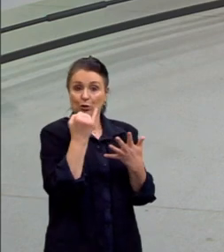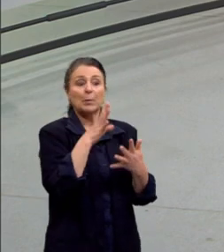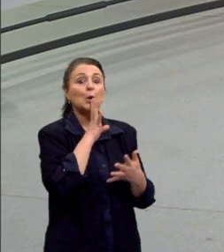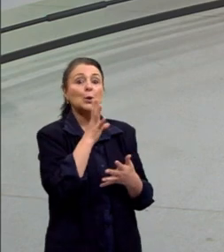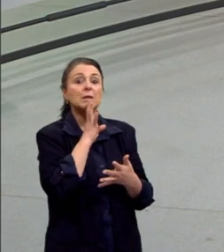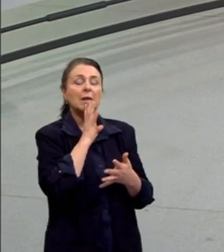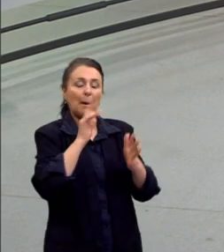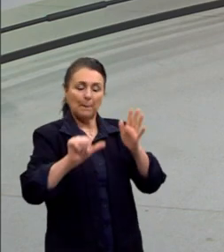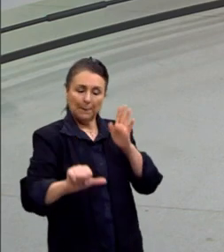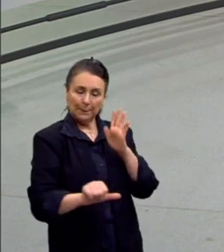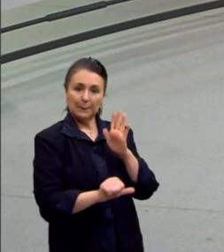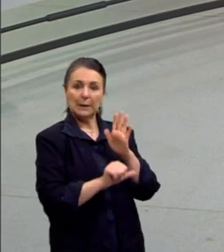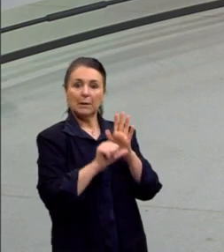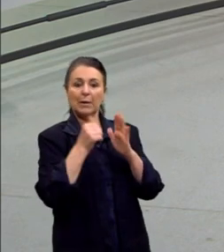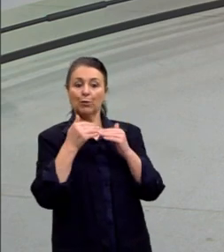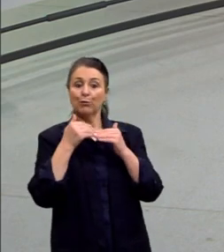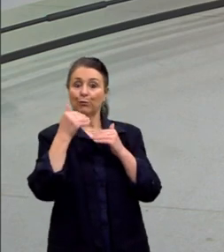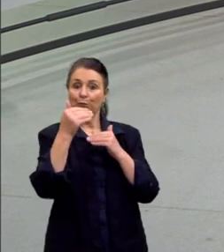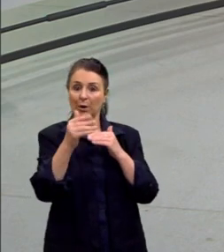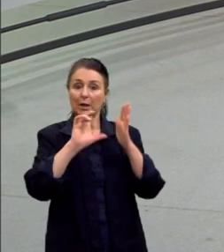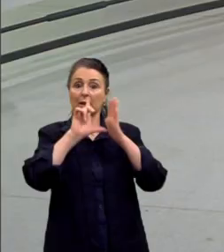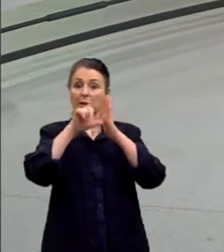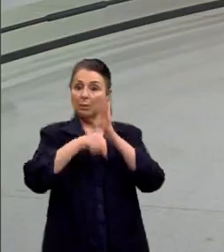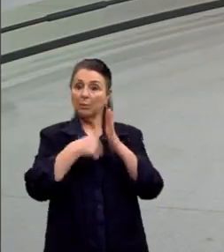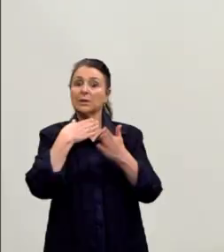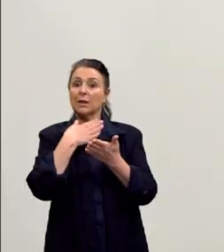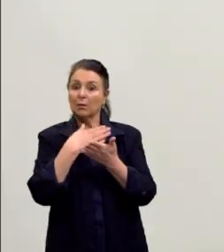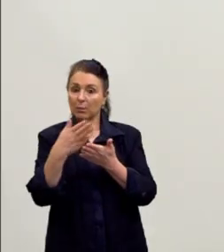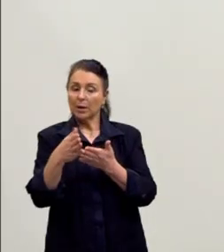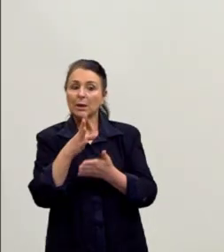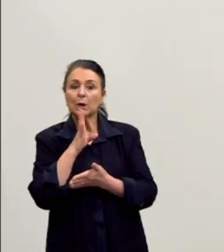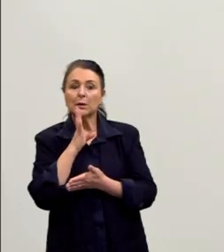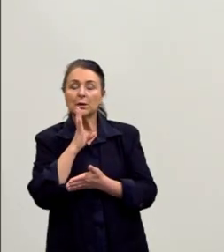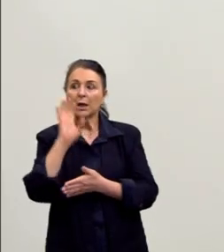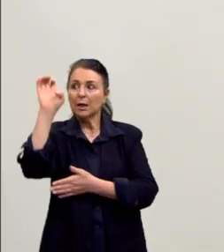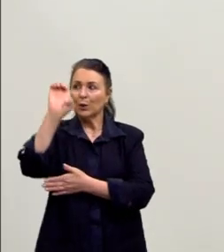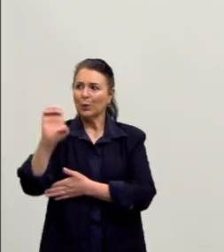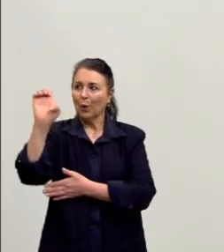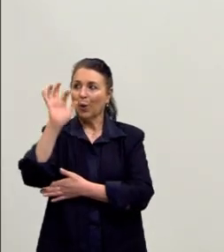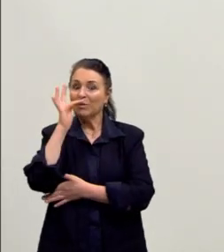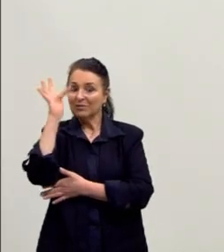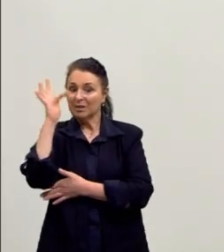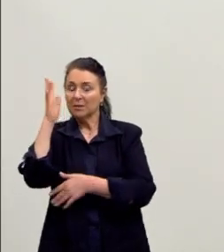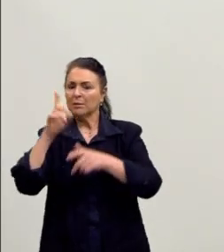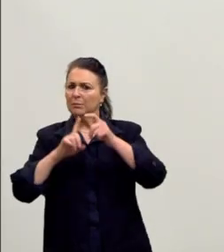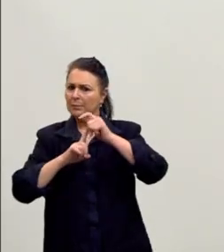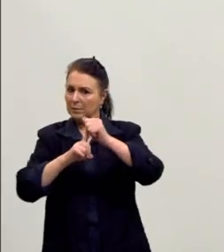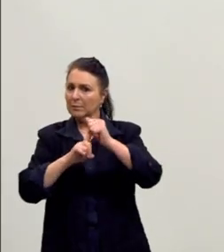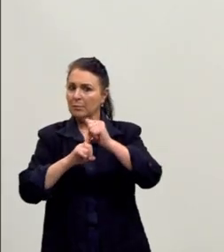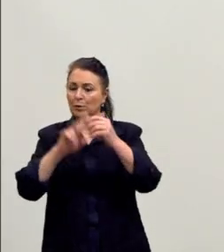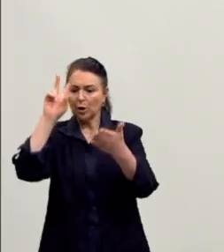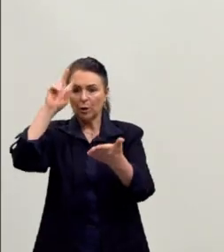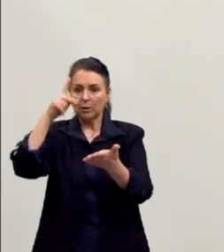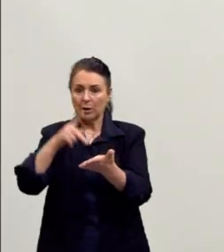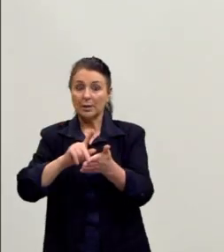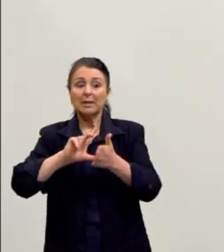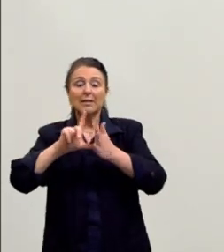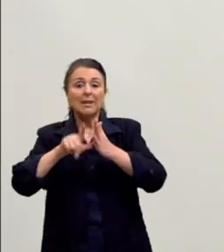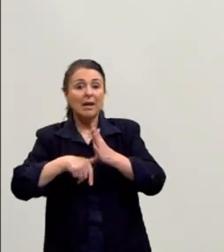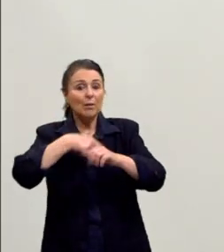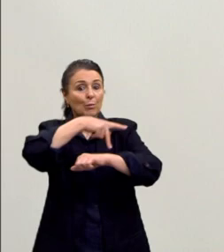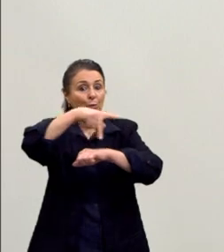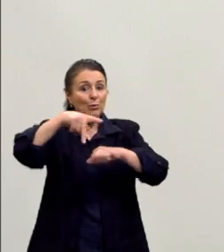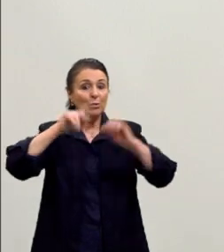primeiro no exterior e só depois que a sua arte, na Europa, na França principalmente, e só depois que o México toma